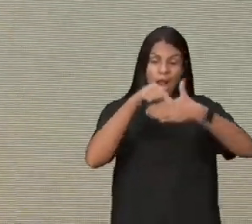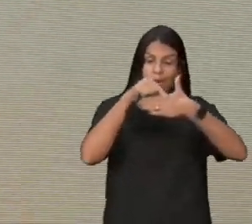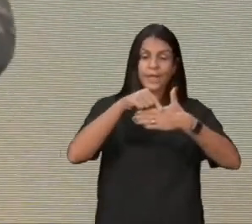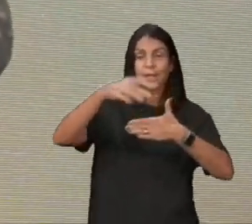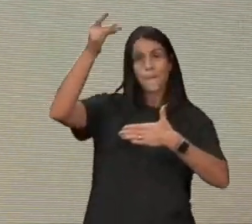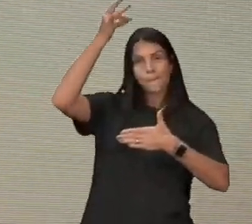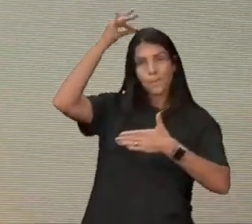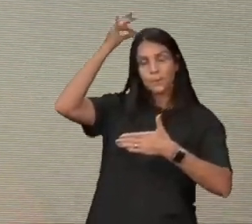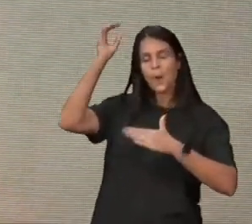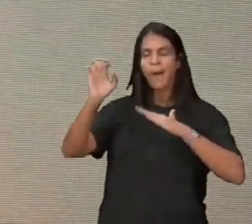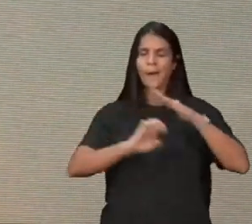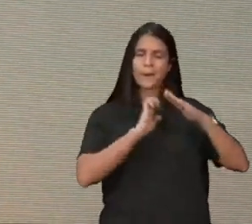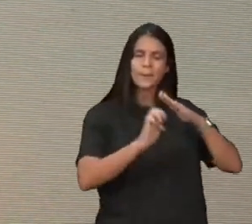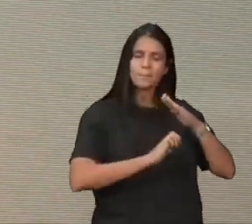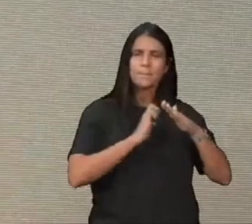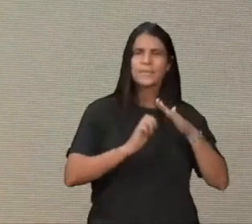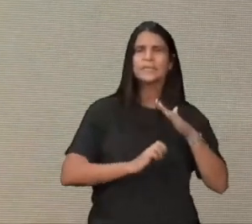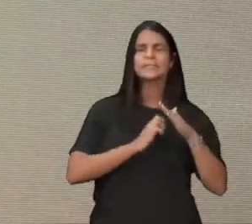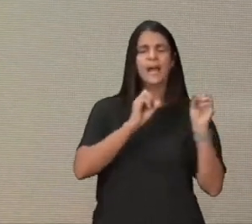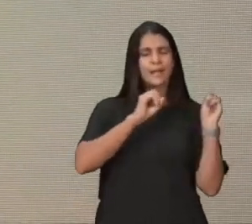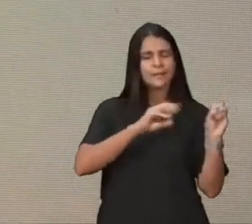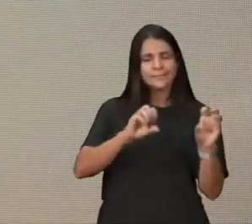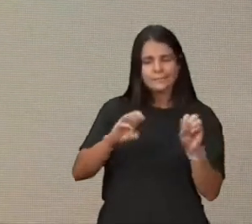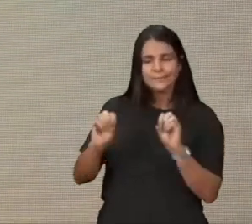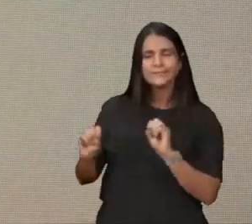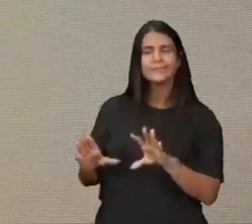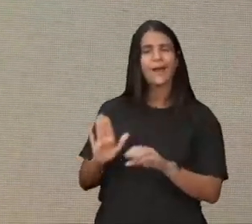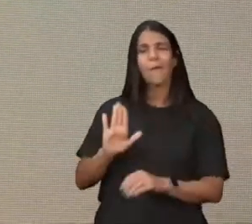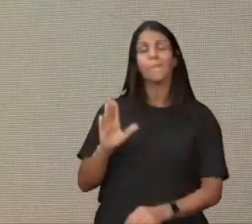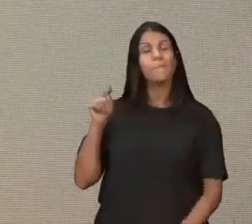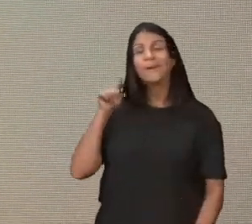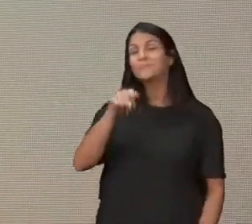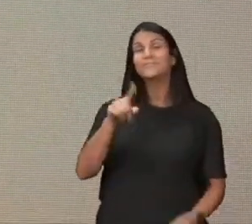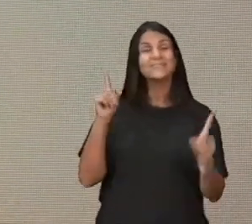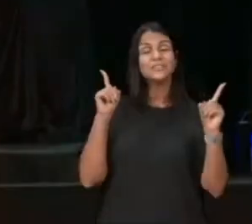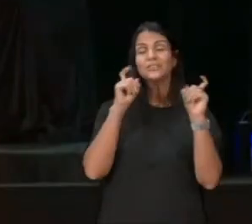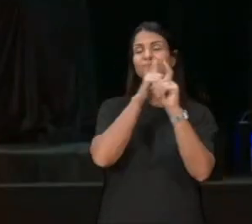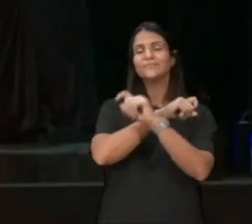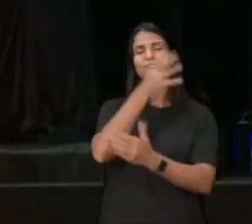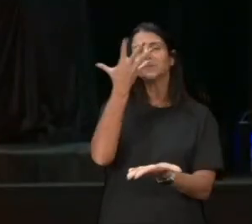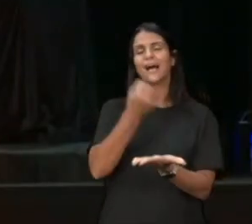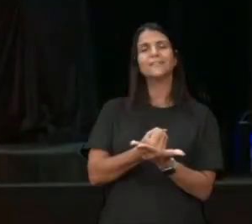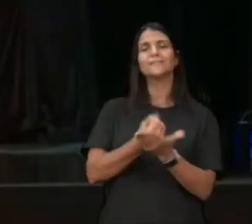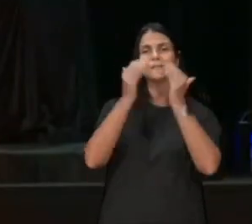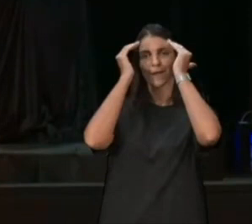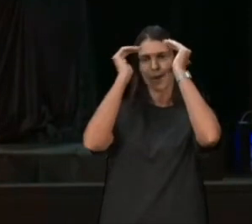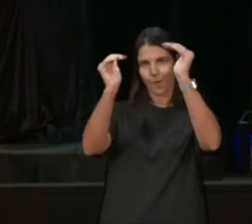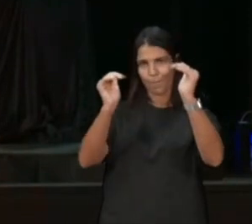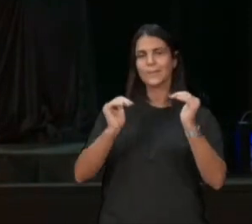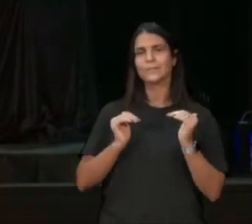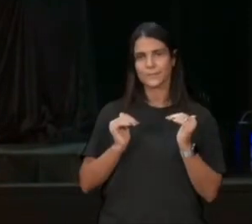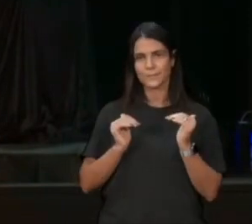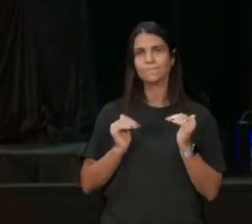espirituais, mas você tem dificuldade, de assumir, e de aceitar, o comando de alguém, e você